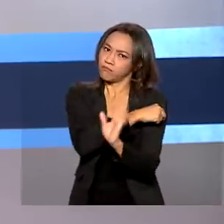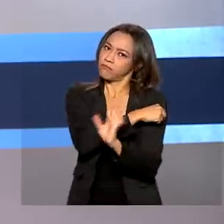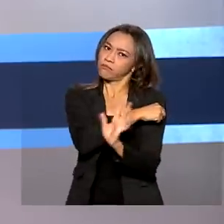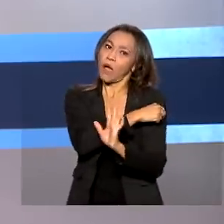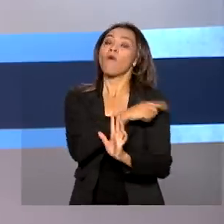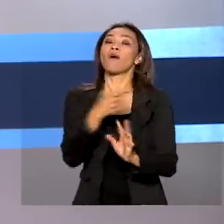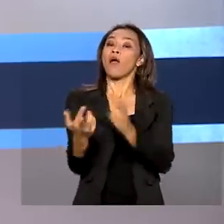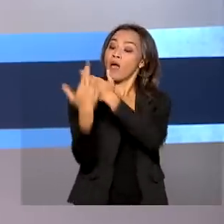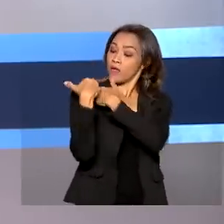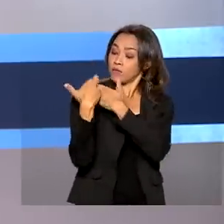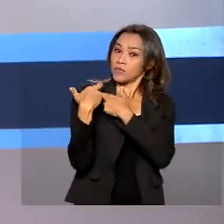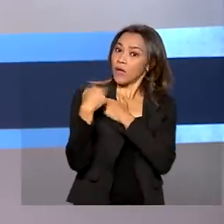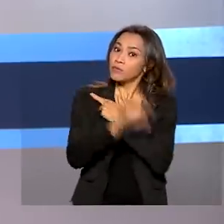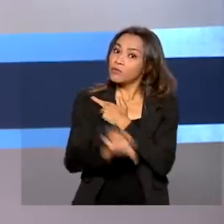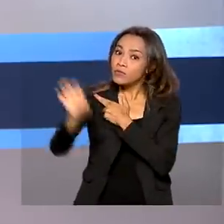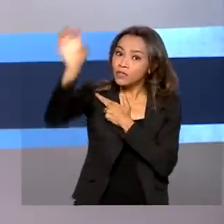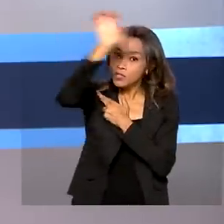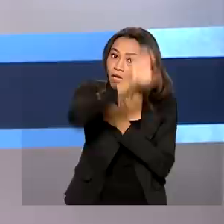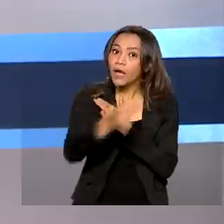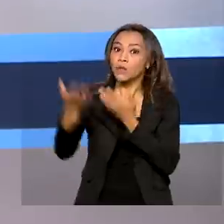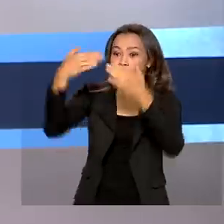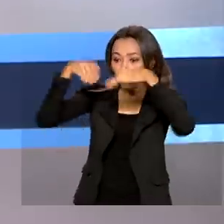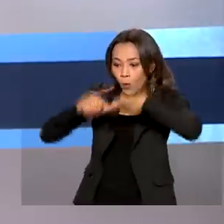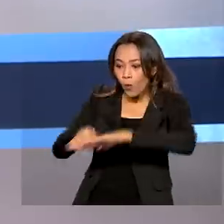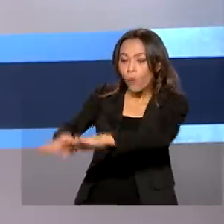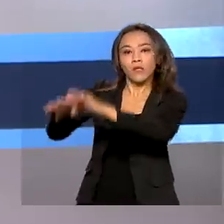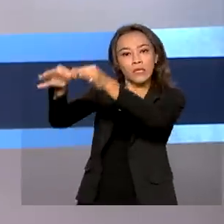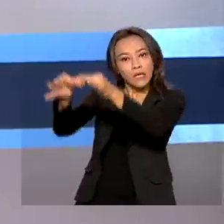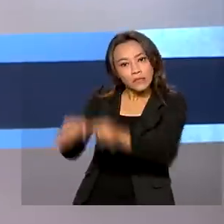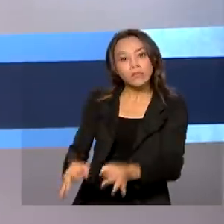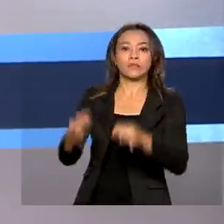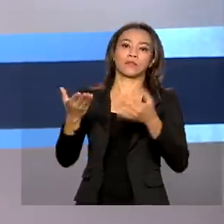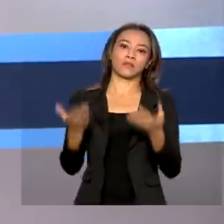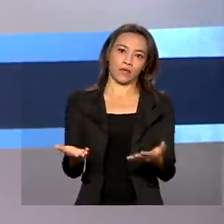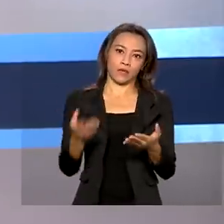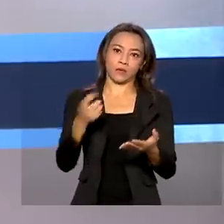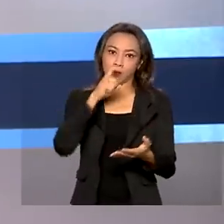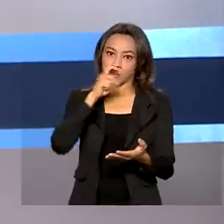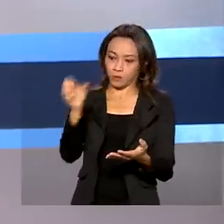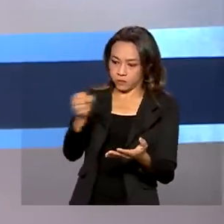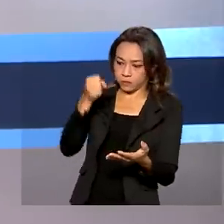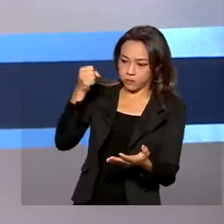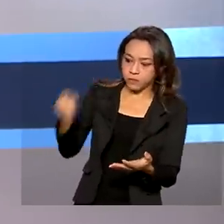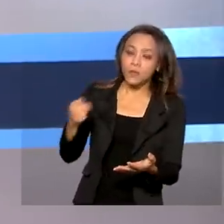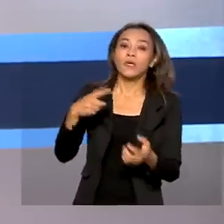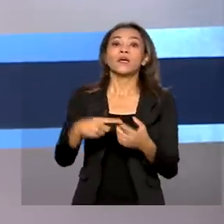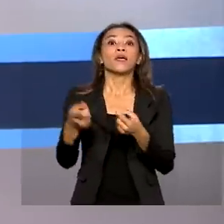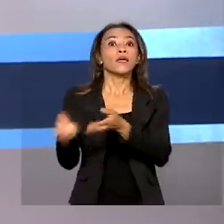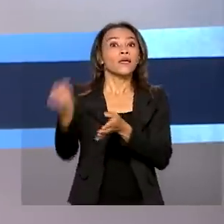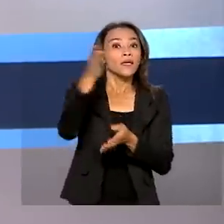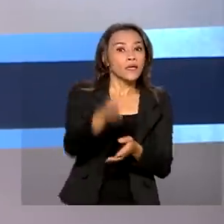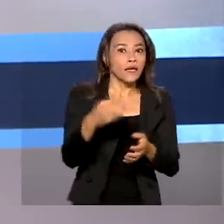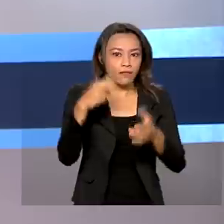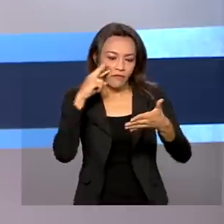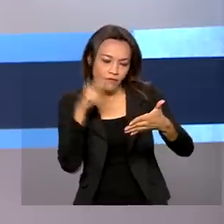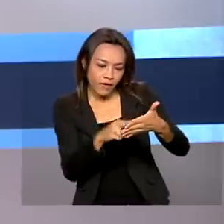gestores locais do SUS o armazenamento correto, acompanhamento da validade dos frascos e aplicação das doses seguindo as regras do